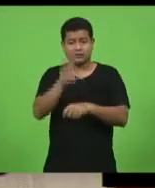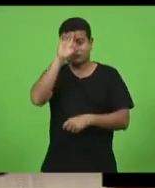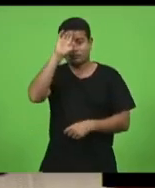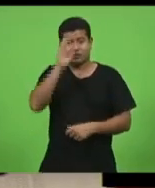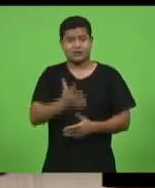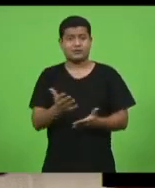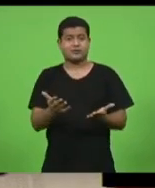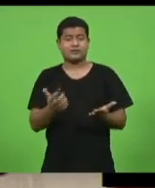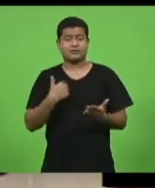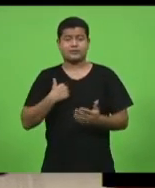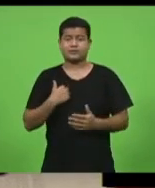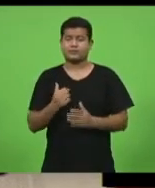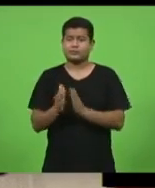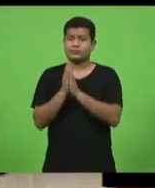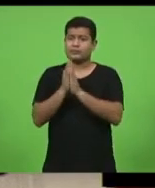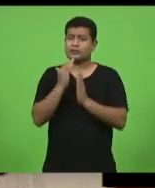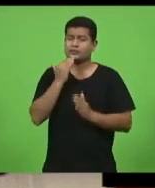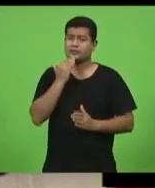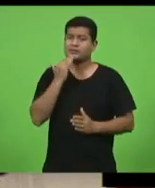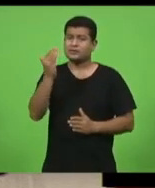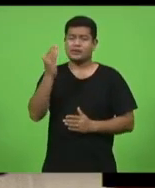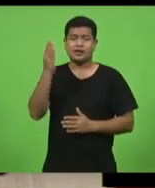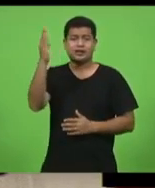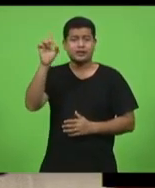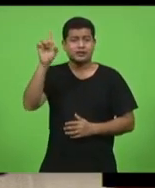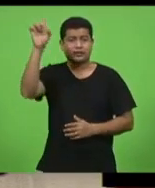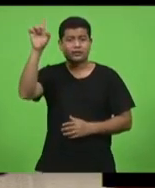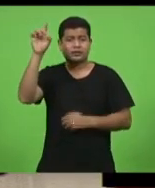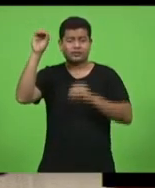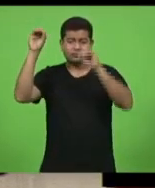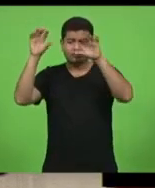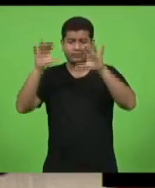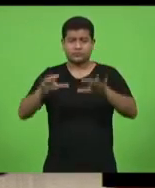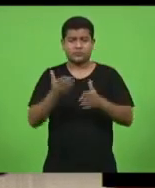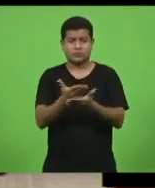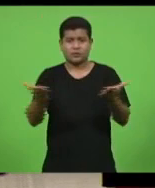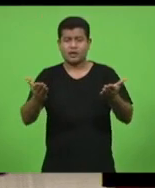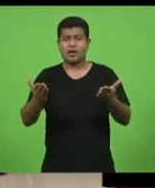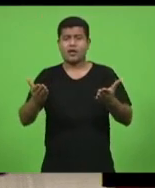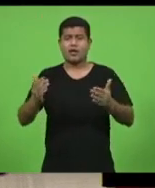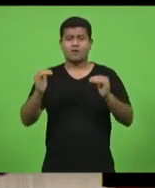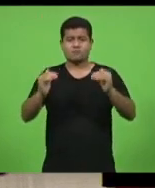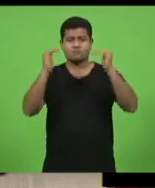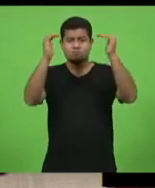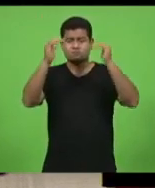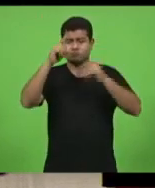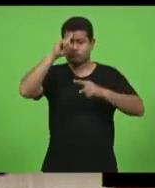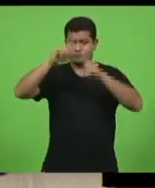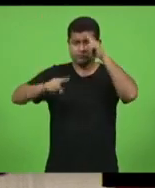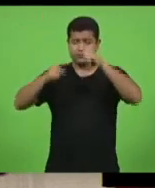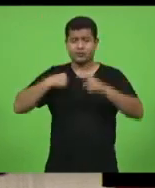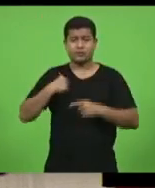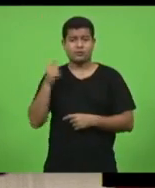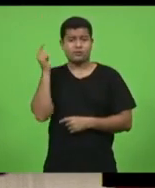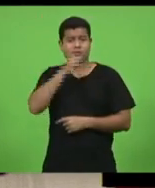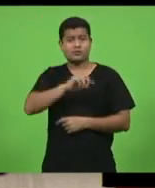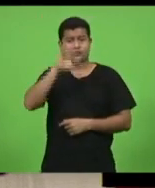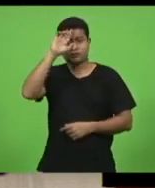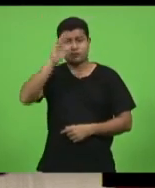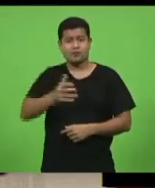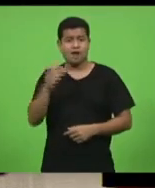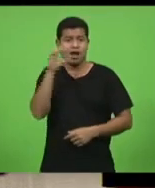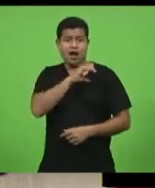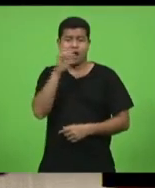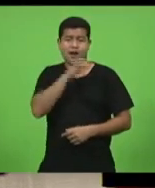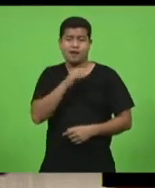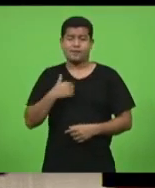que ilumine a cabeça desses governantes e que tenhamos aí em breve uma solução o mais rápida possível para que a gente